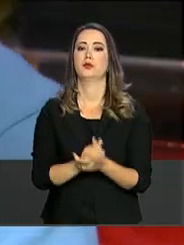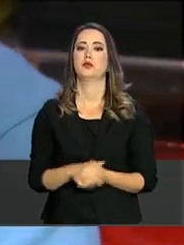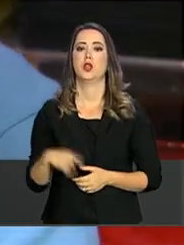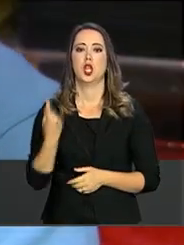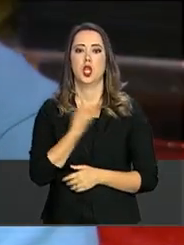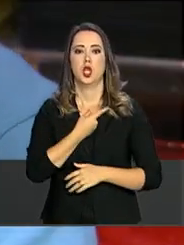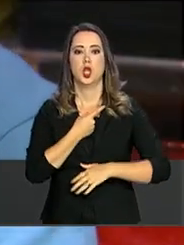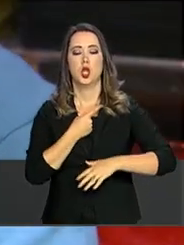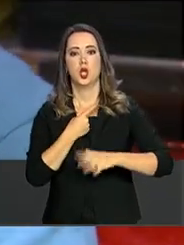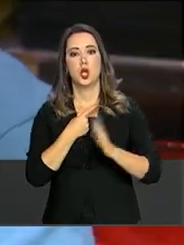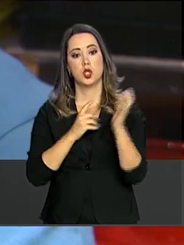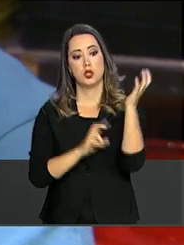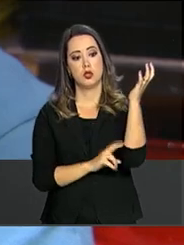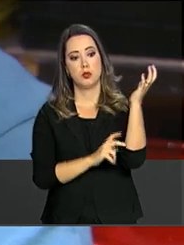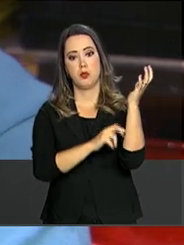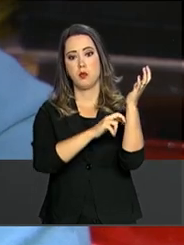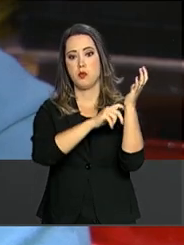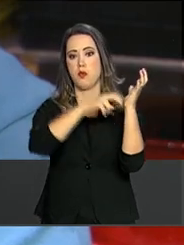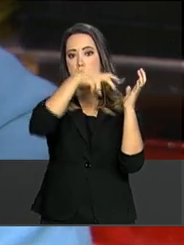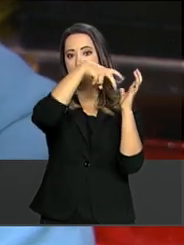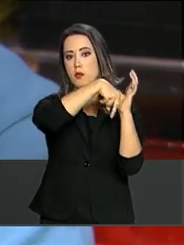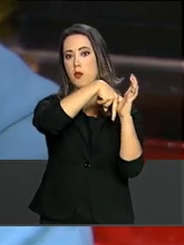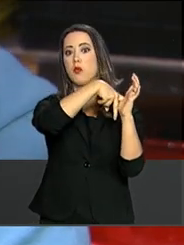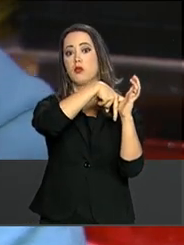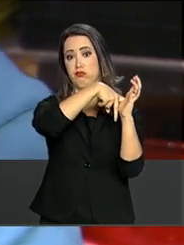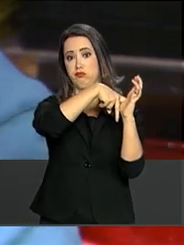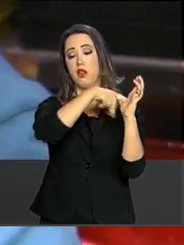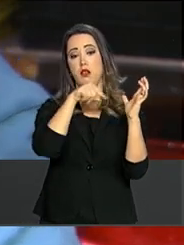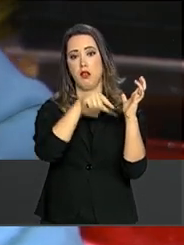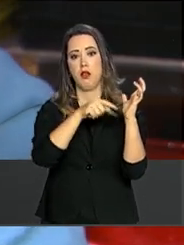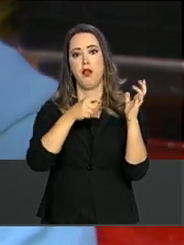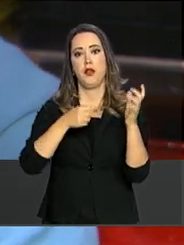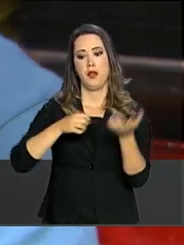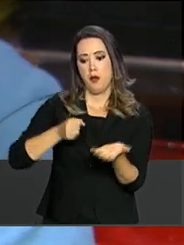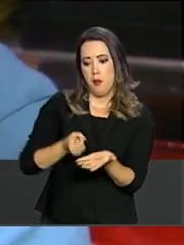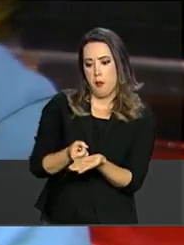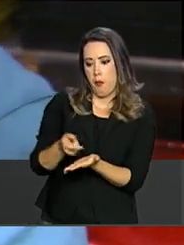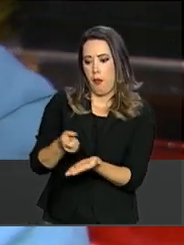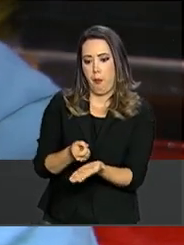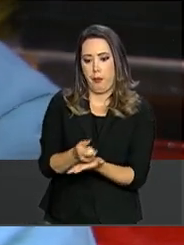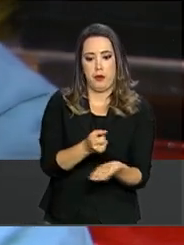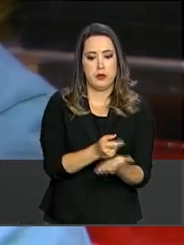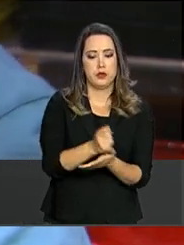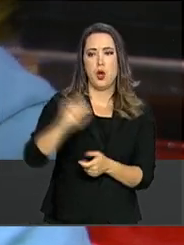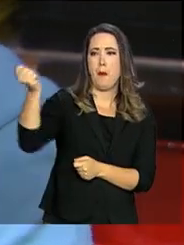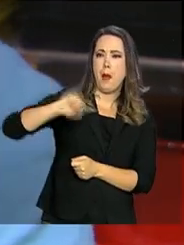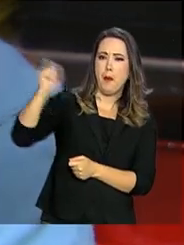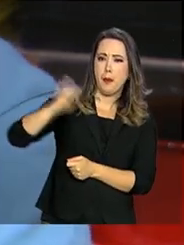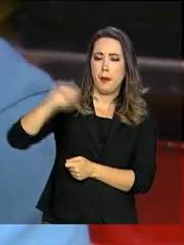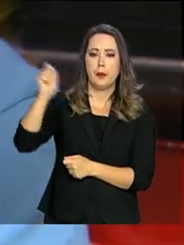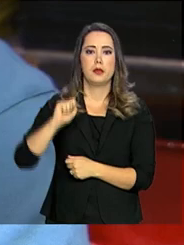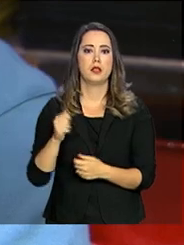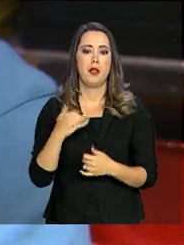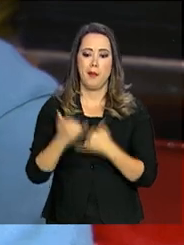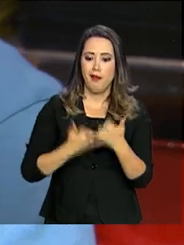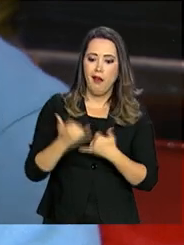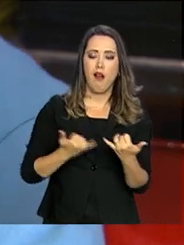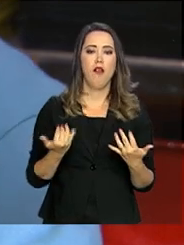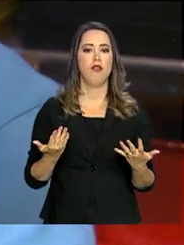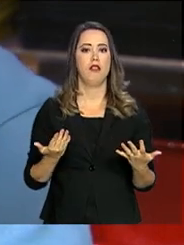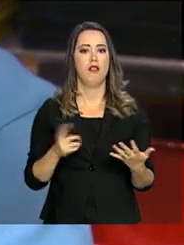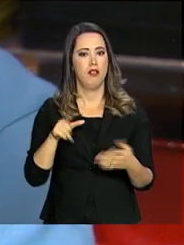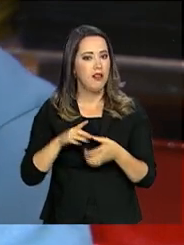em árvores, nós brincavamos de bola de gude, soltávamos pipa o dia todo, jogávamos bola, brincavamos de pique. Então, quer dizer, isso tudo